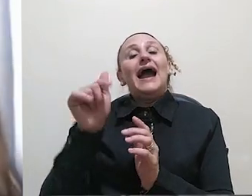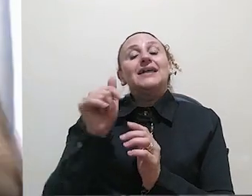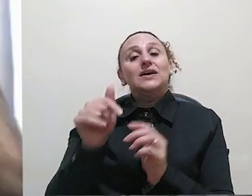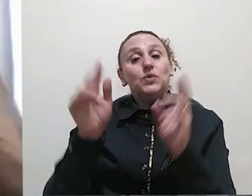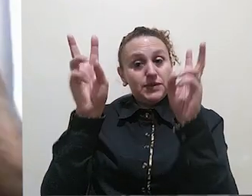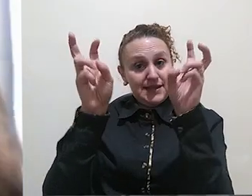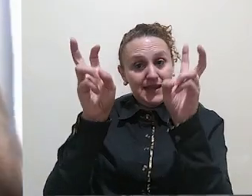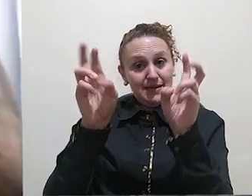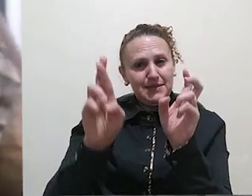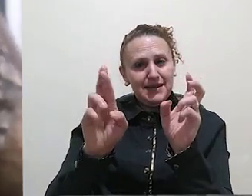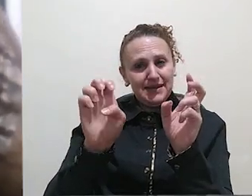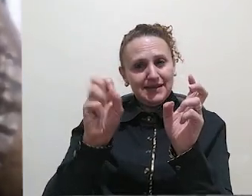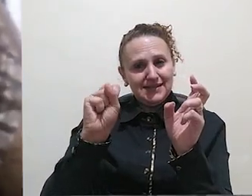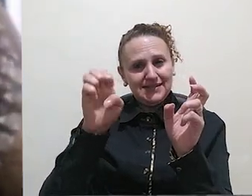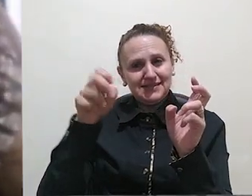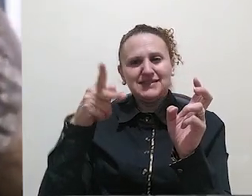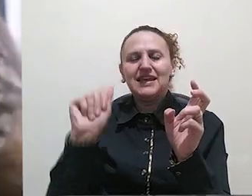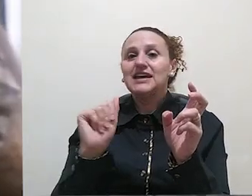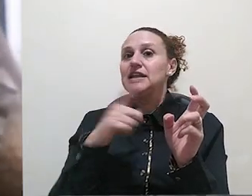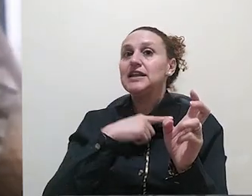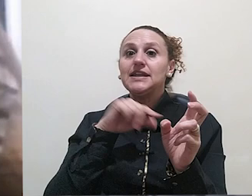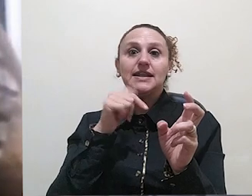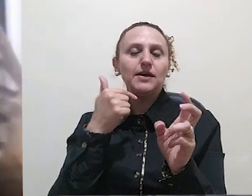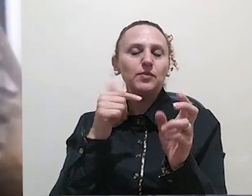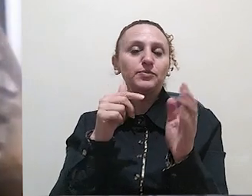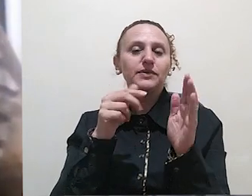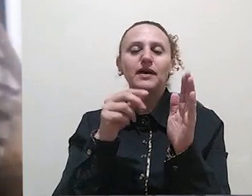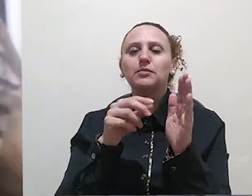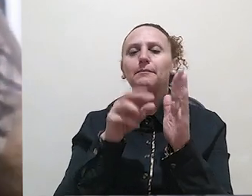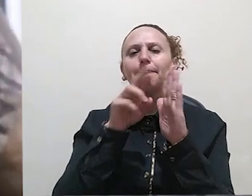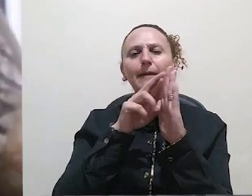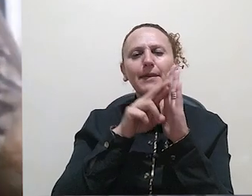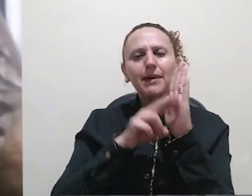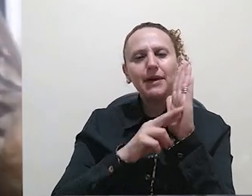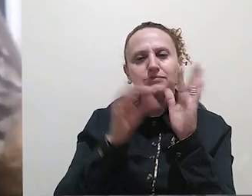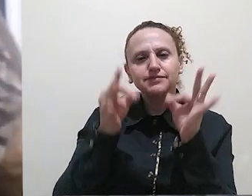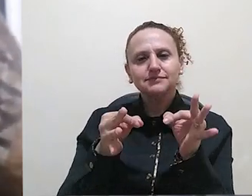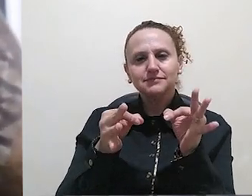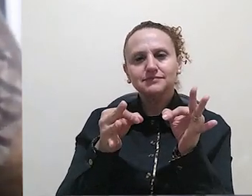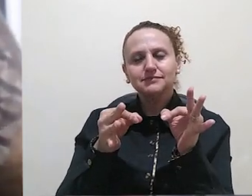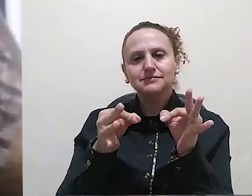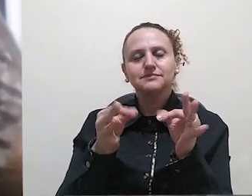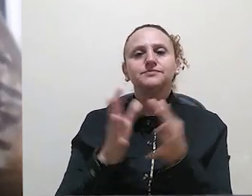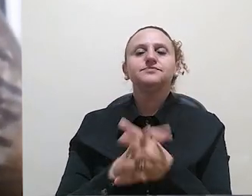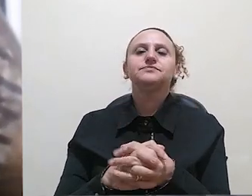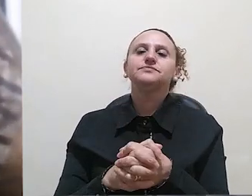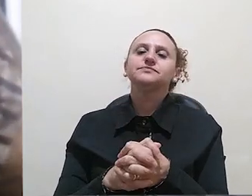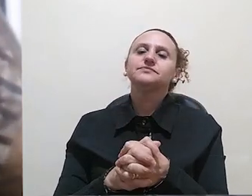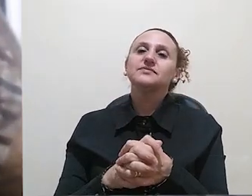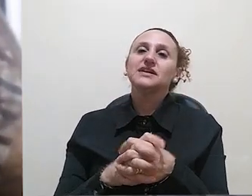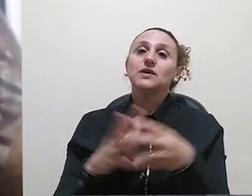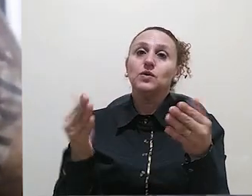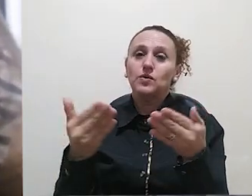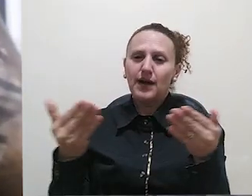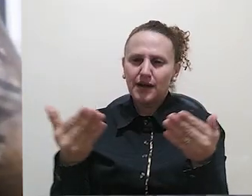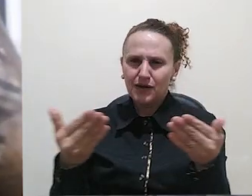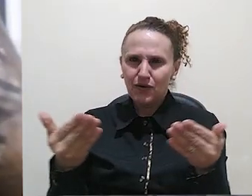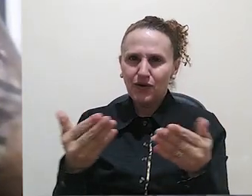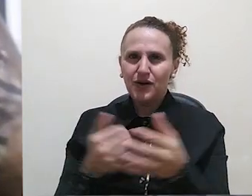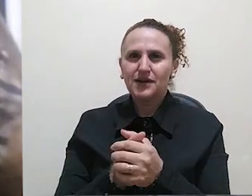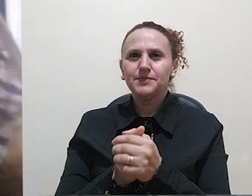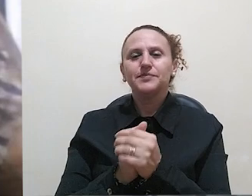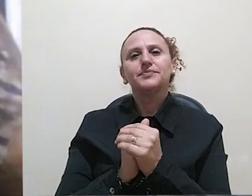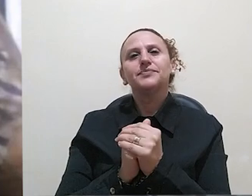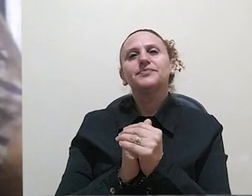é um gênero que vai ter um padrão que você vai seguir perfeitamente. Então agora para a gente